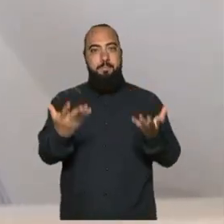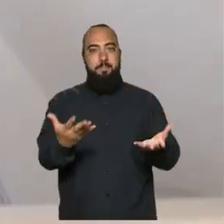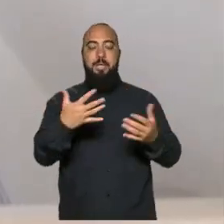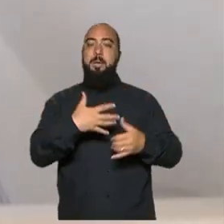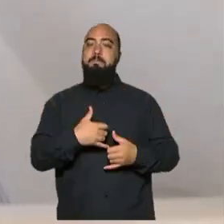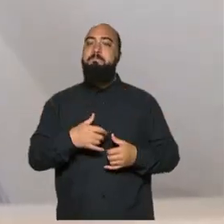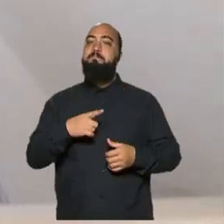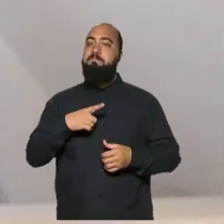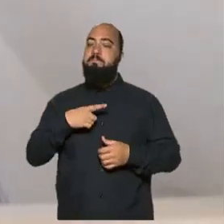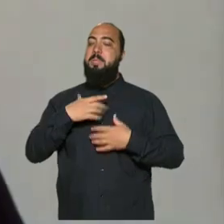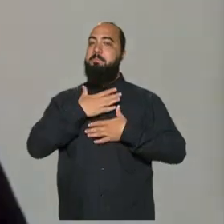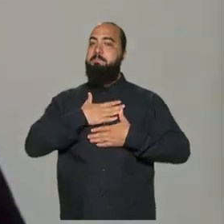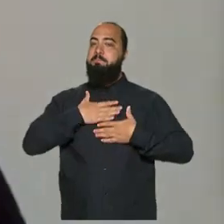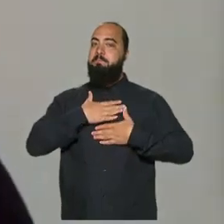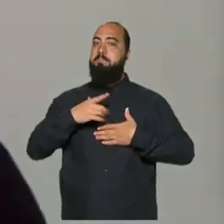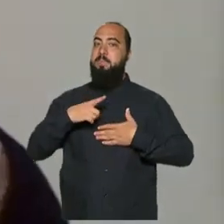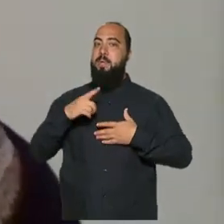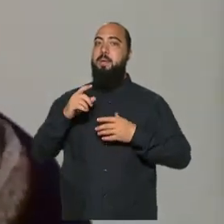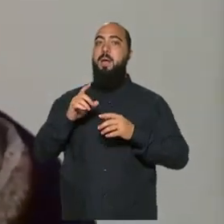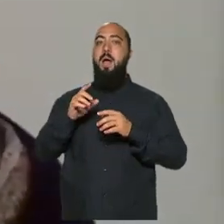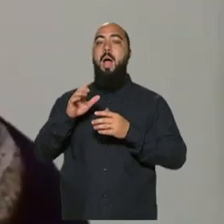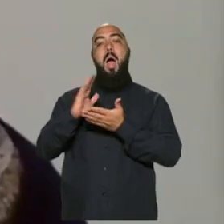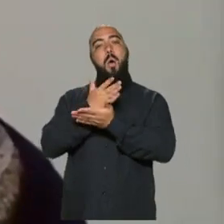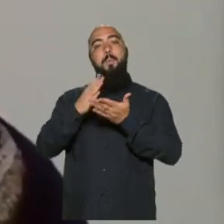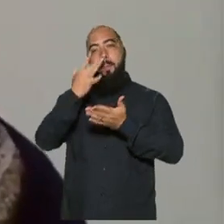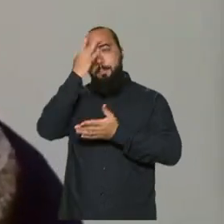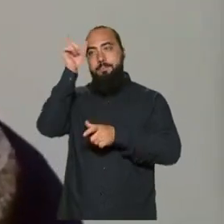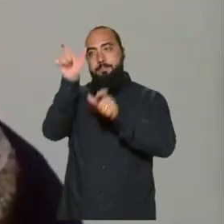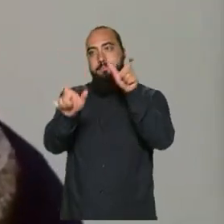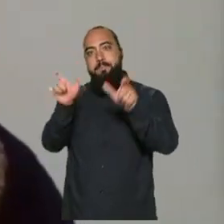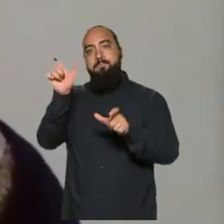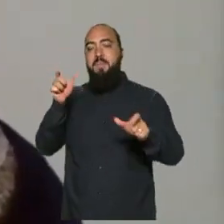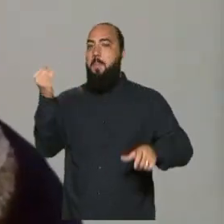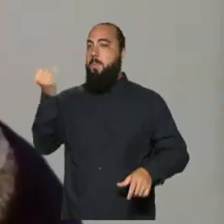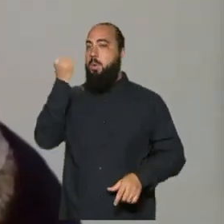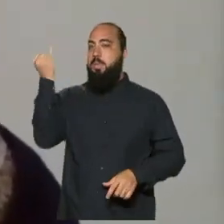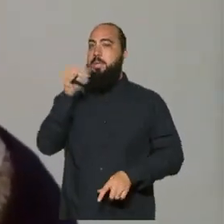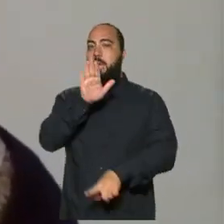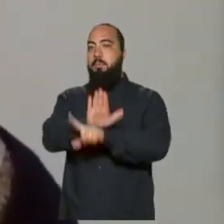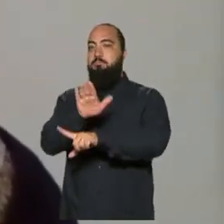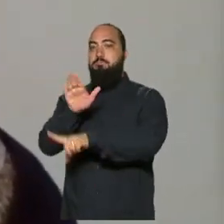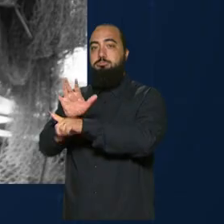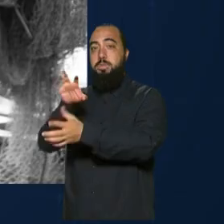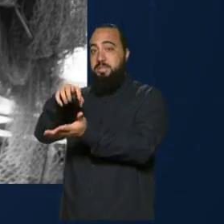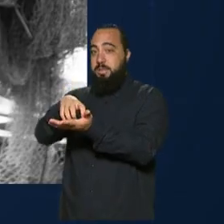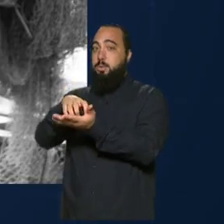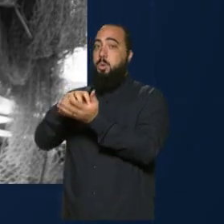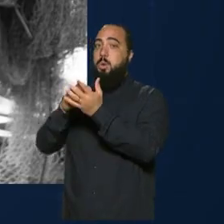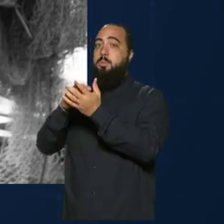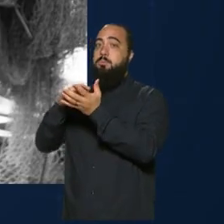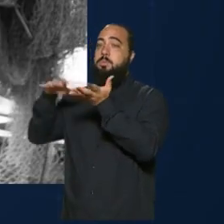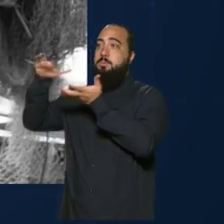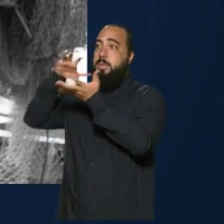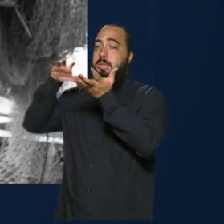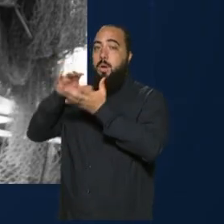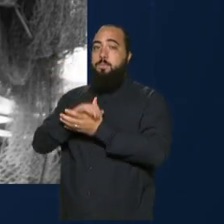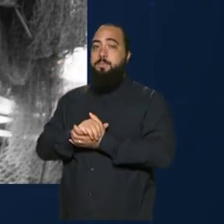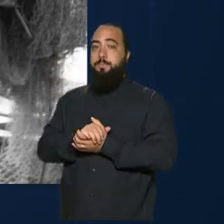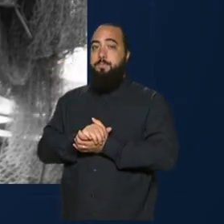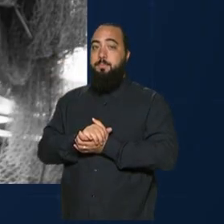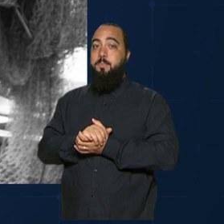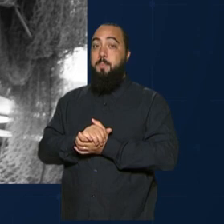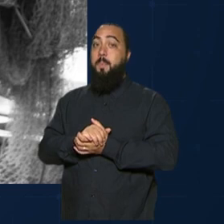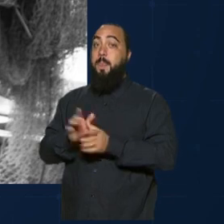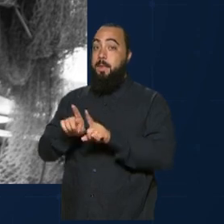honra ao mérito espacial para algumas das personalidades que contribuem com o setor espacial. Durante o evento, foi